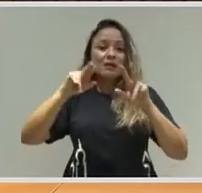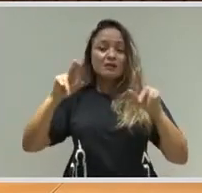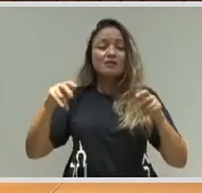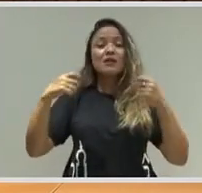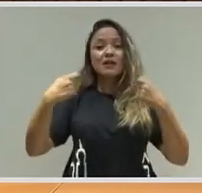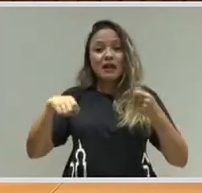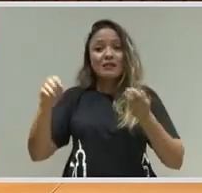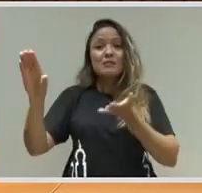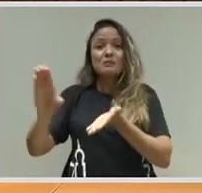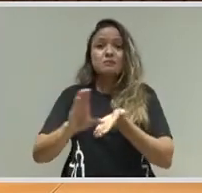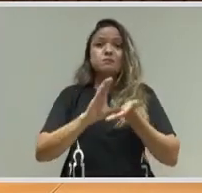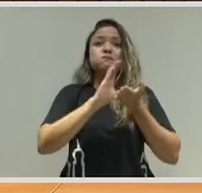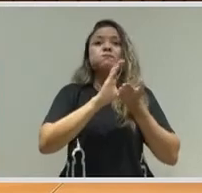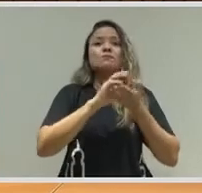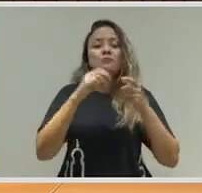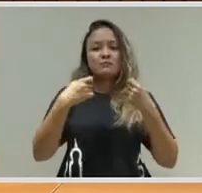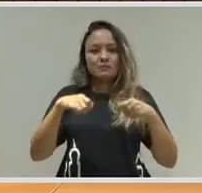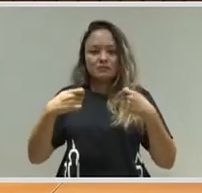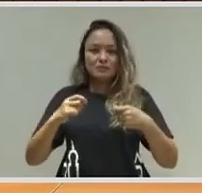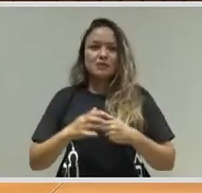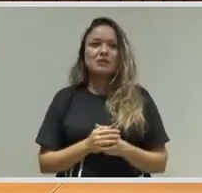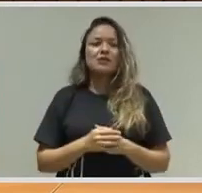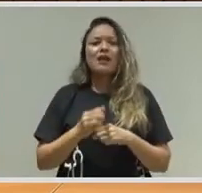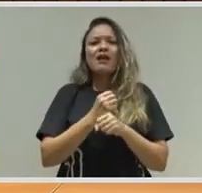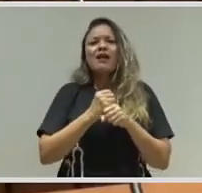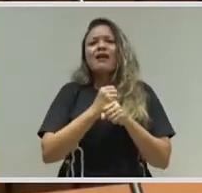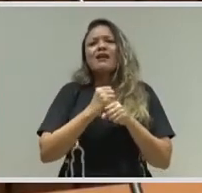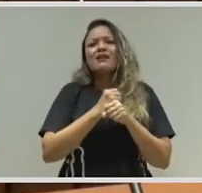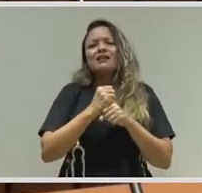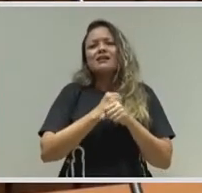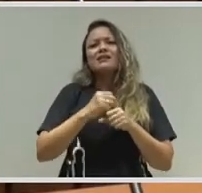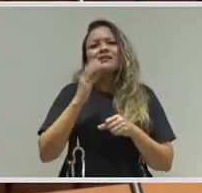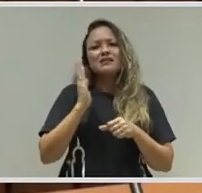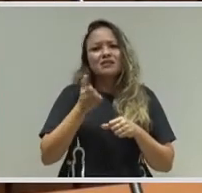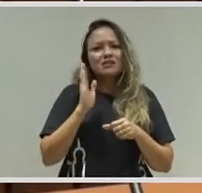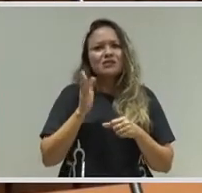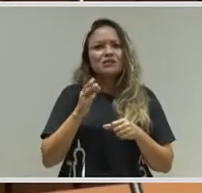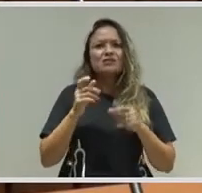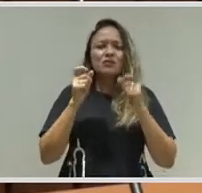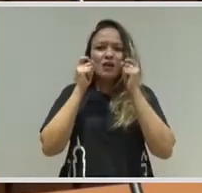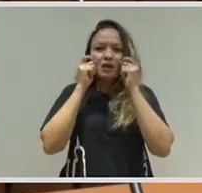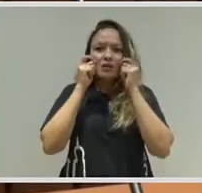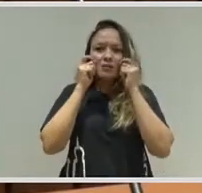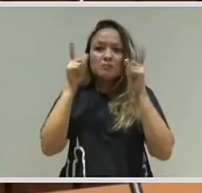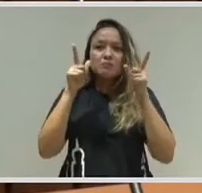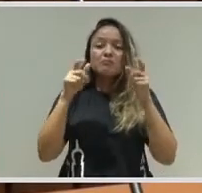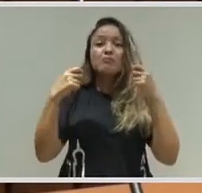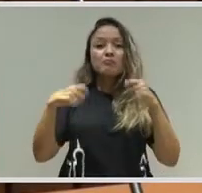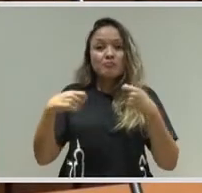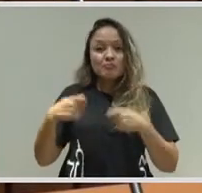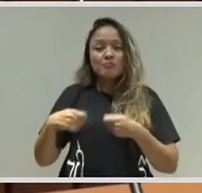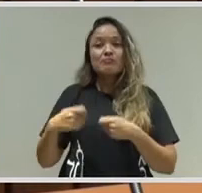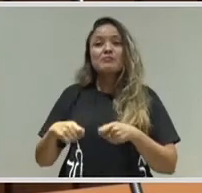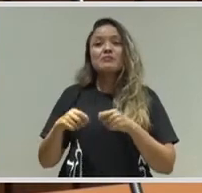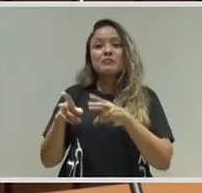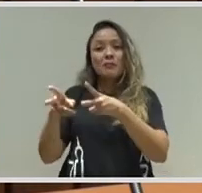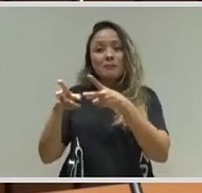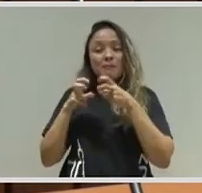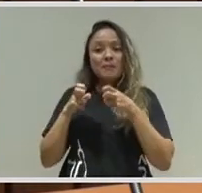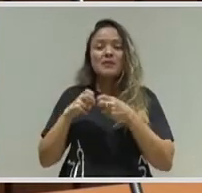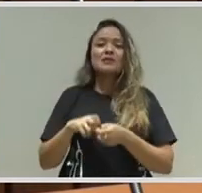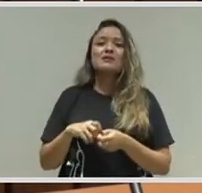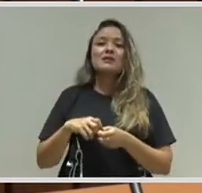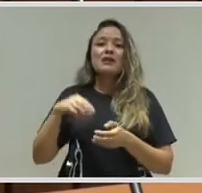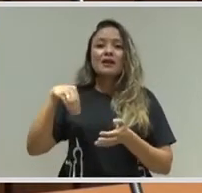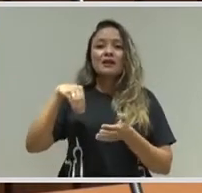visibilidade ao máximo há décadas, eu já posso dizer isso, sobre o complexo industrial da saúde, da importância estratégica para o país, já é